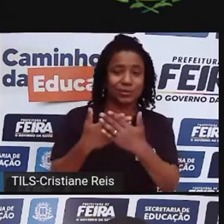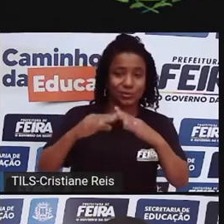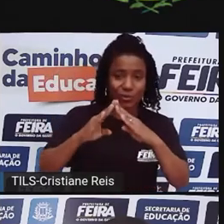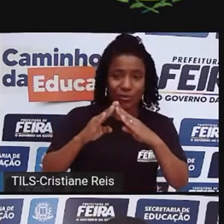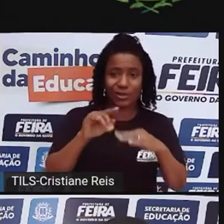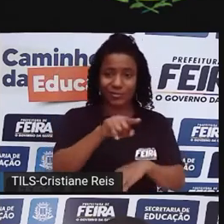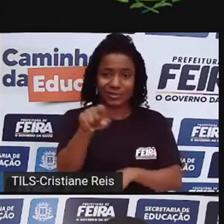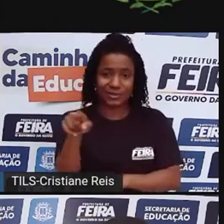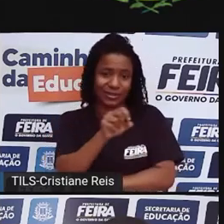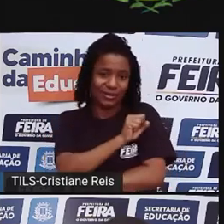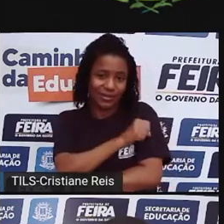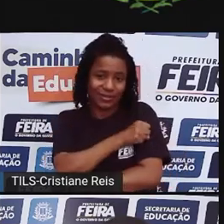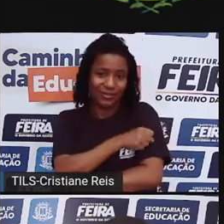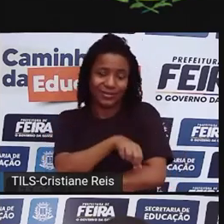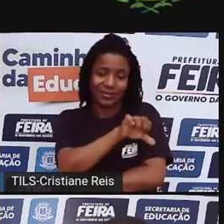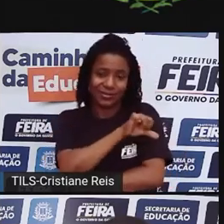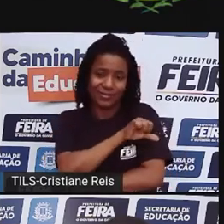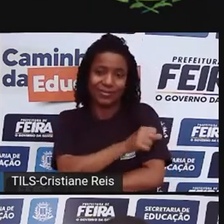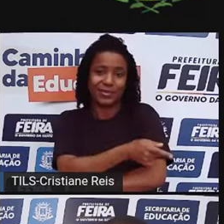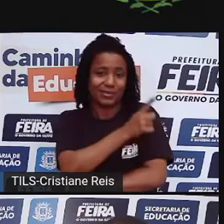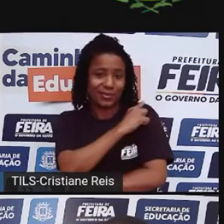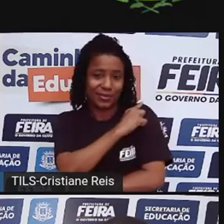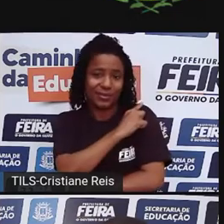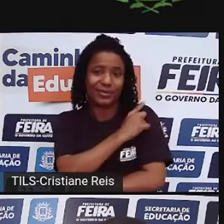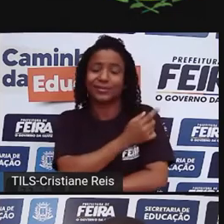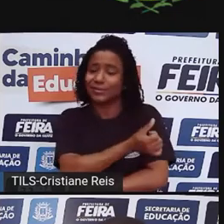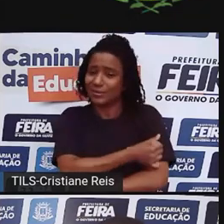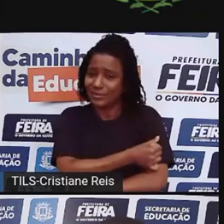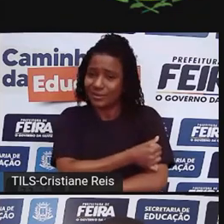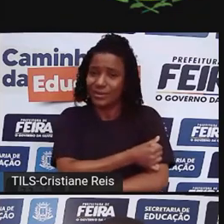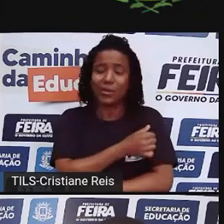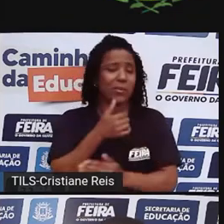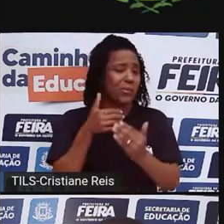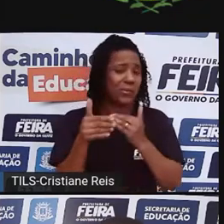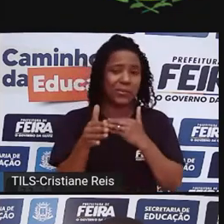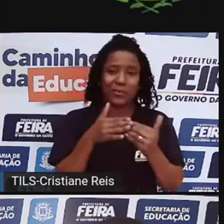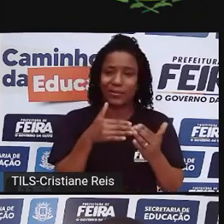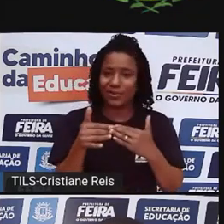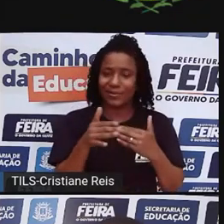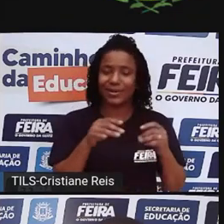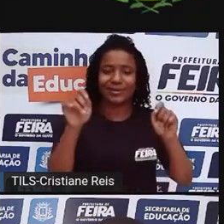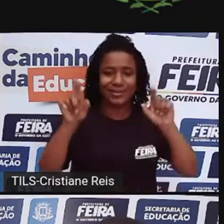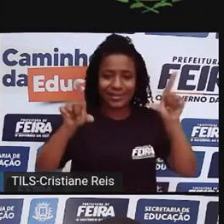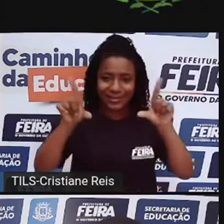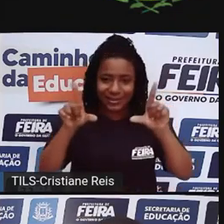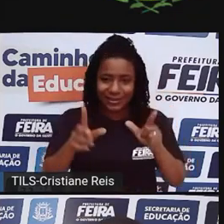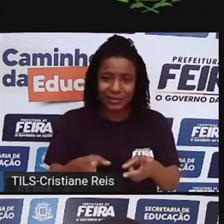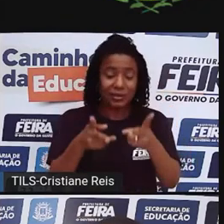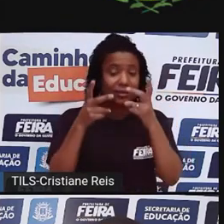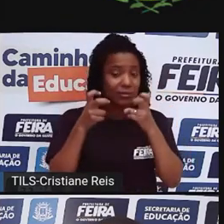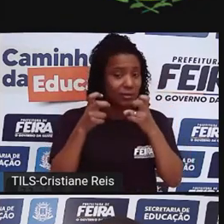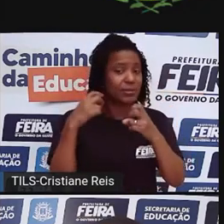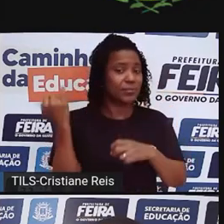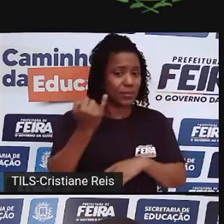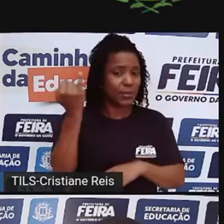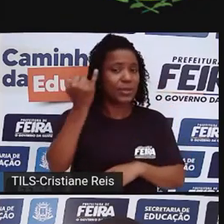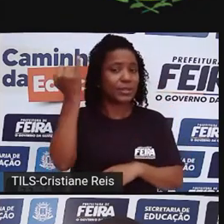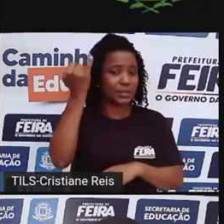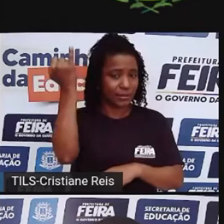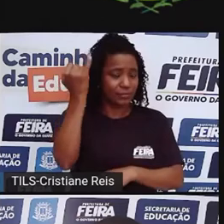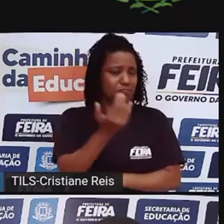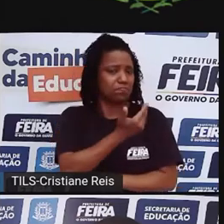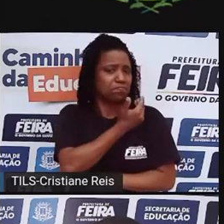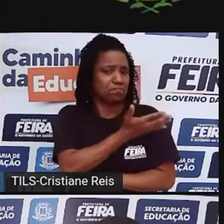oitavo ano, nono ano, primeiro ano, sexto ano, seja lá qual for a turma que vai estar assistindo a gente. Isso é um dever de todos nós. E a